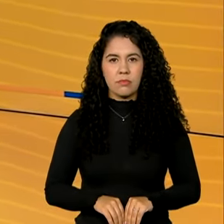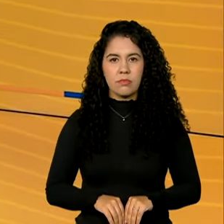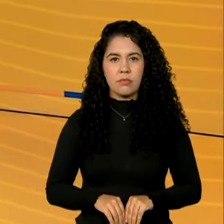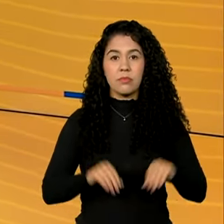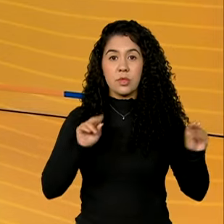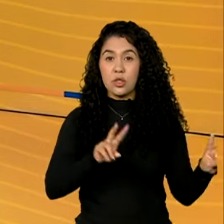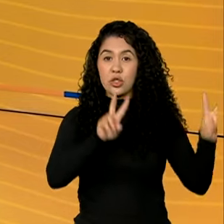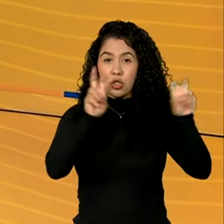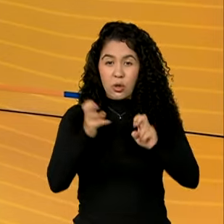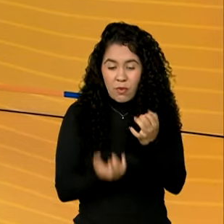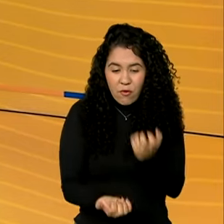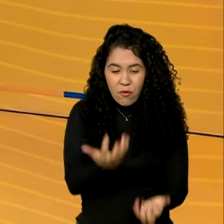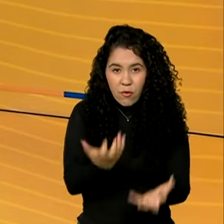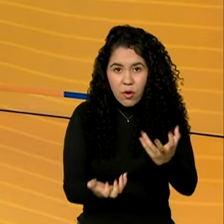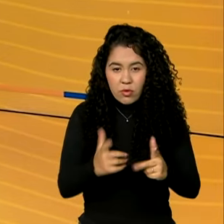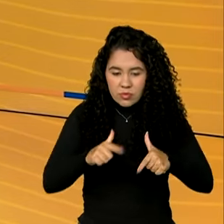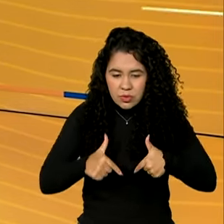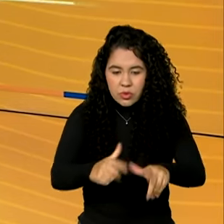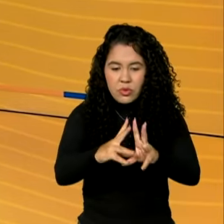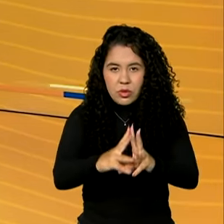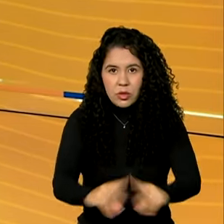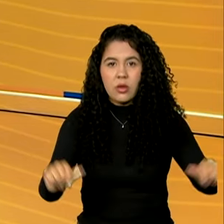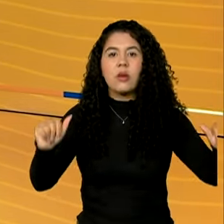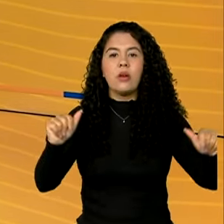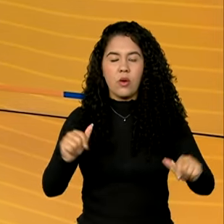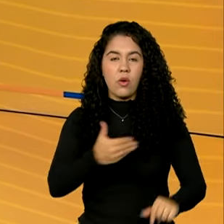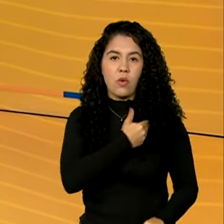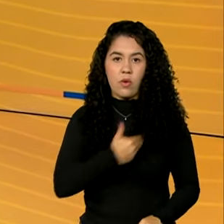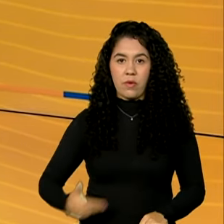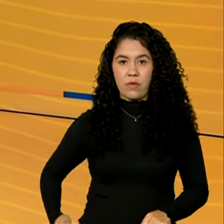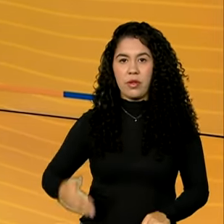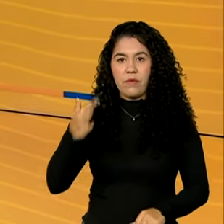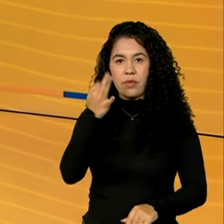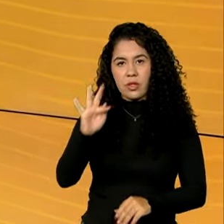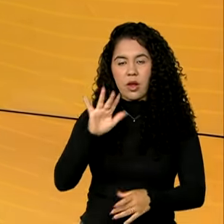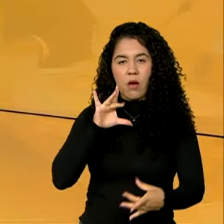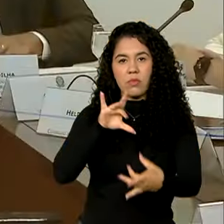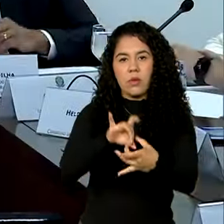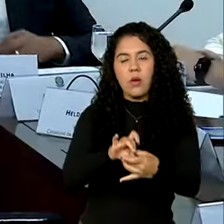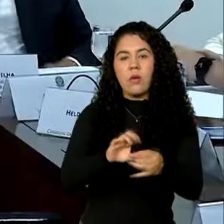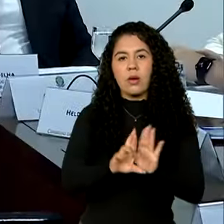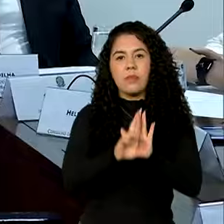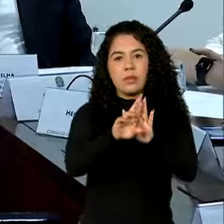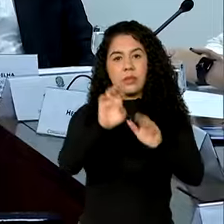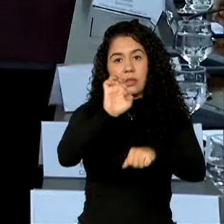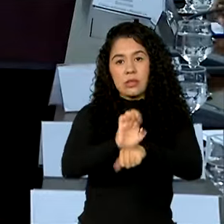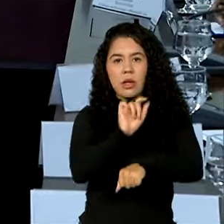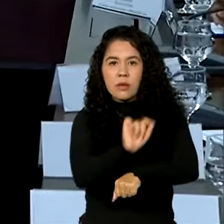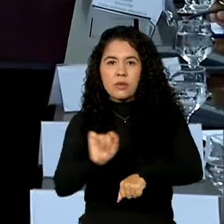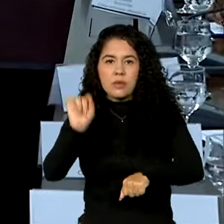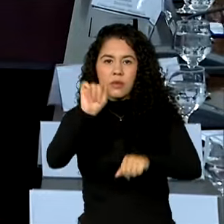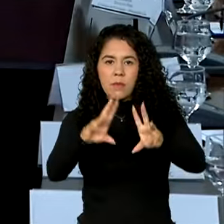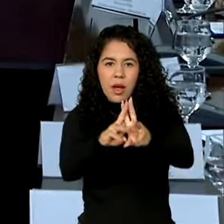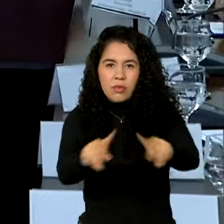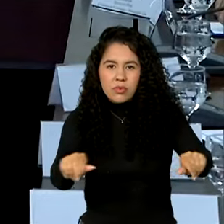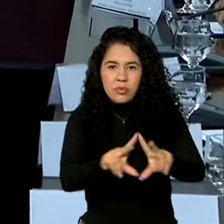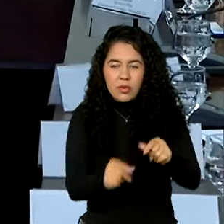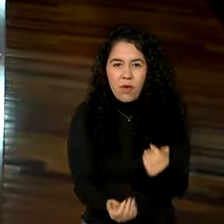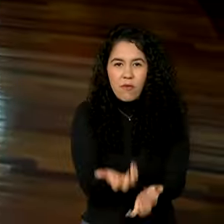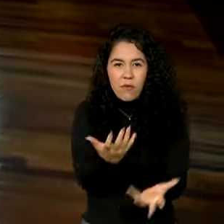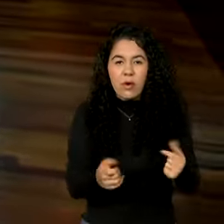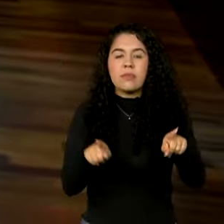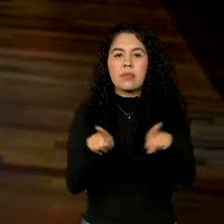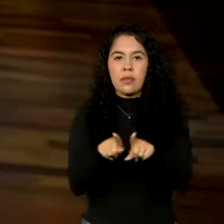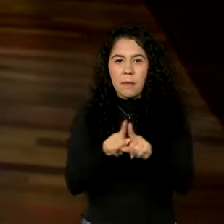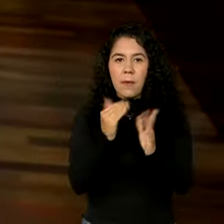Combate a incêndios, governo federal e estados unem esforços para prevenção às queimadas. Além dos 500 milhões